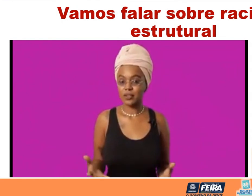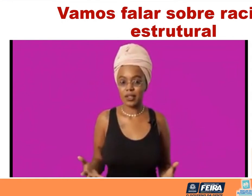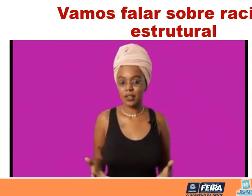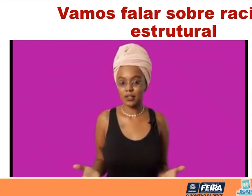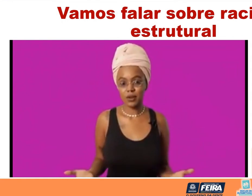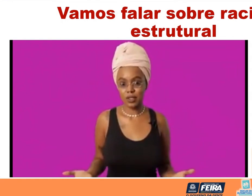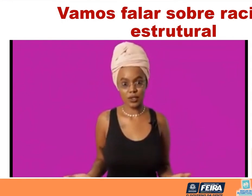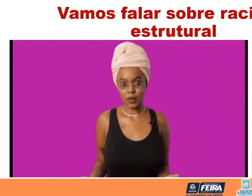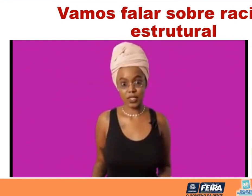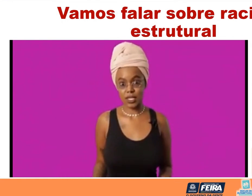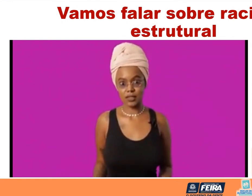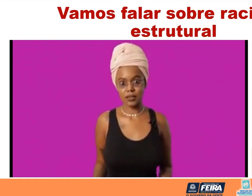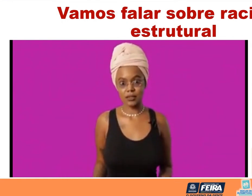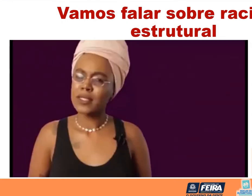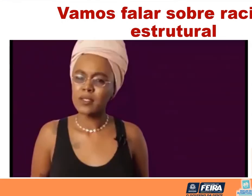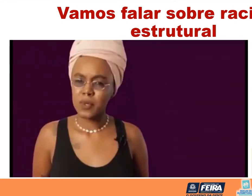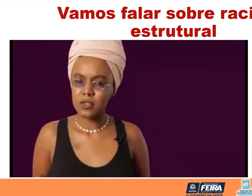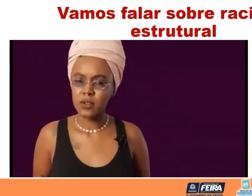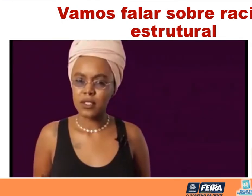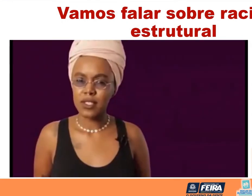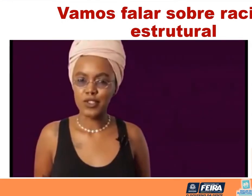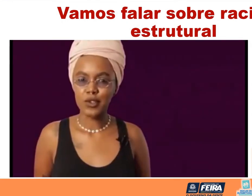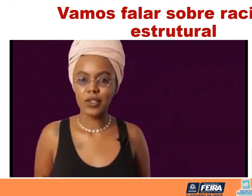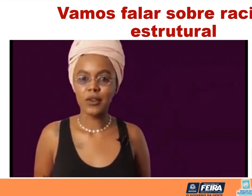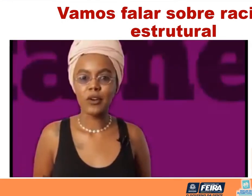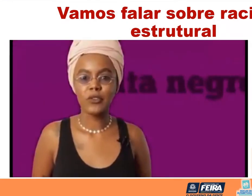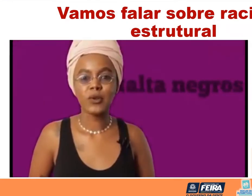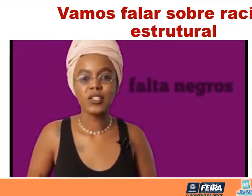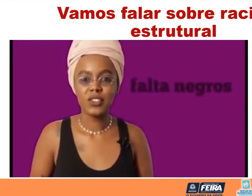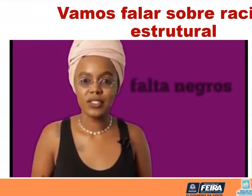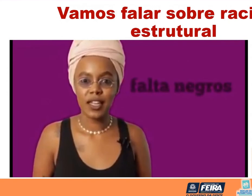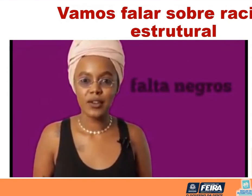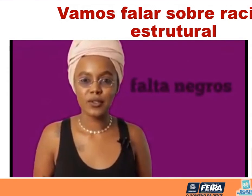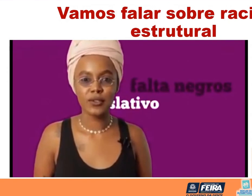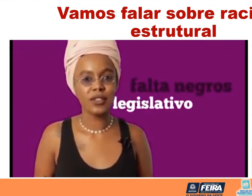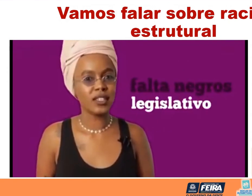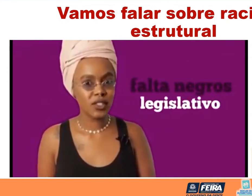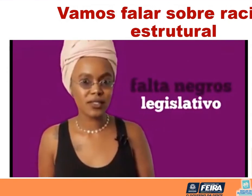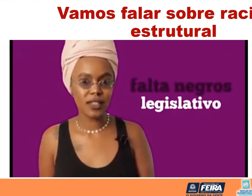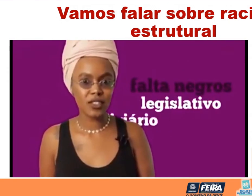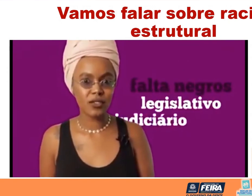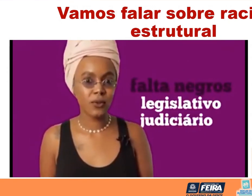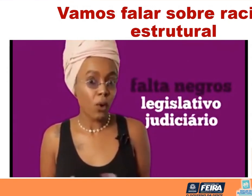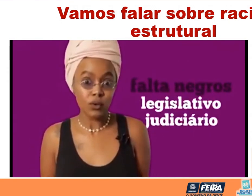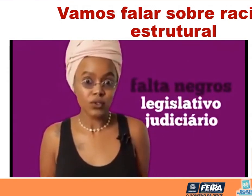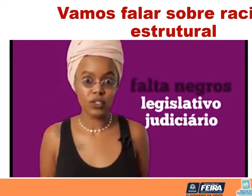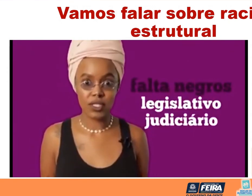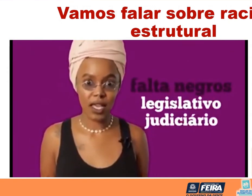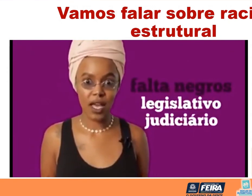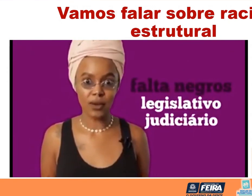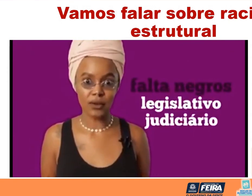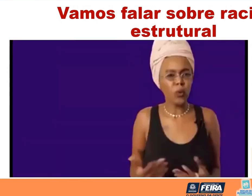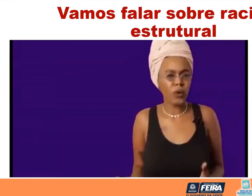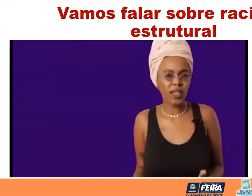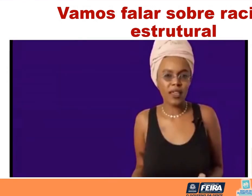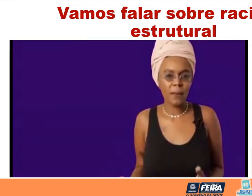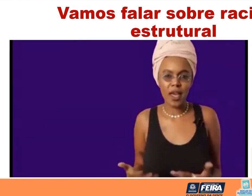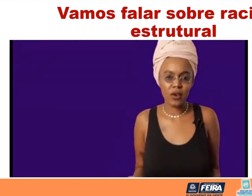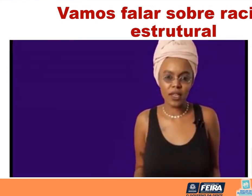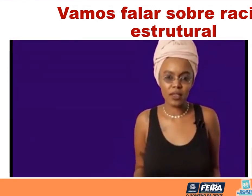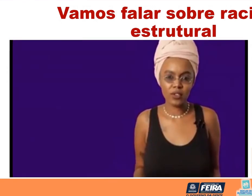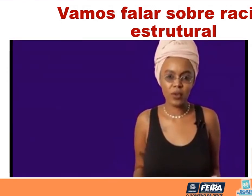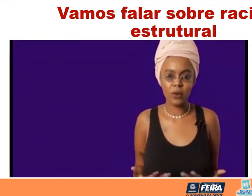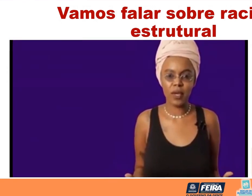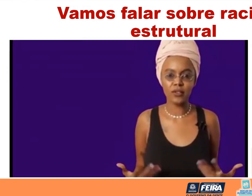todo, já naturalizou a nossa ausência. Quantas pessoas questionam a falta de negros no legislativo ou no judiciário? Ou